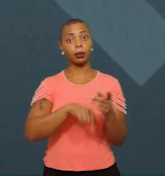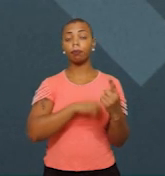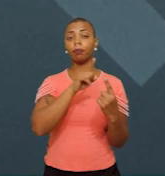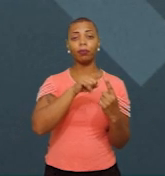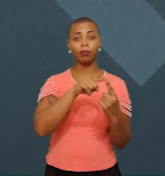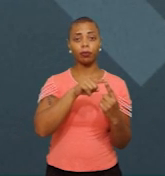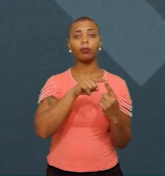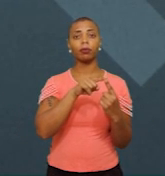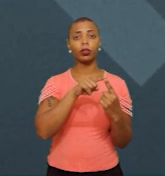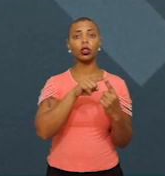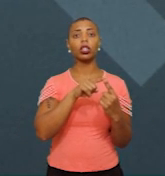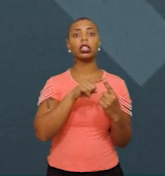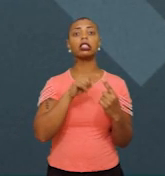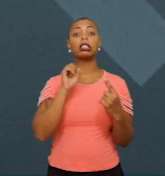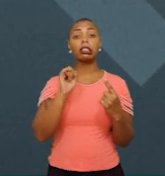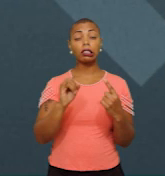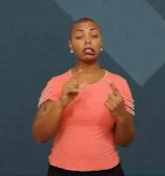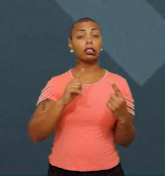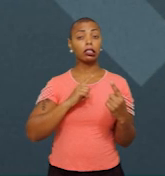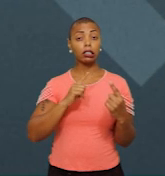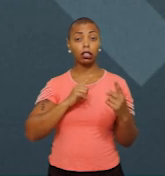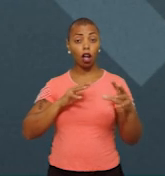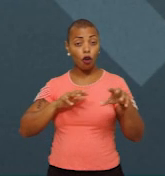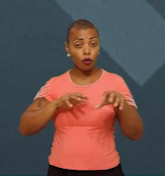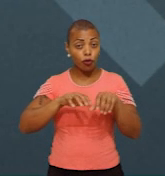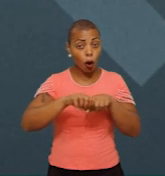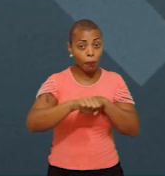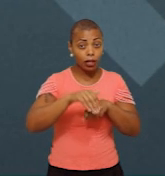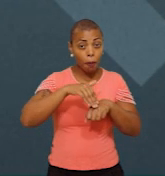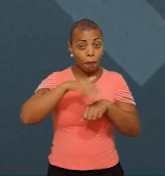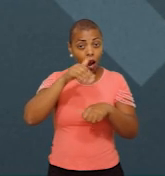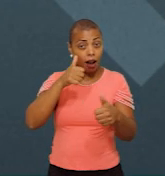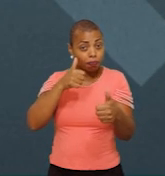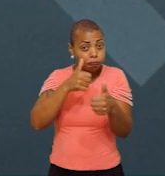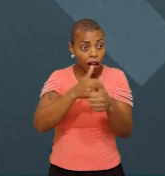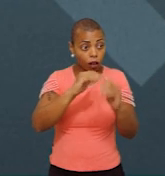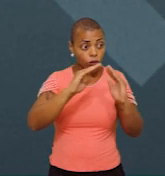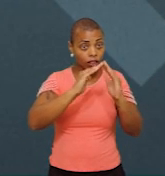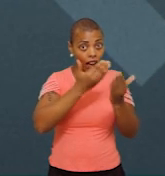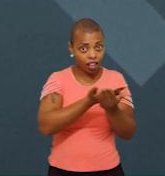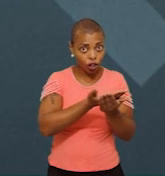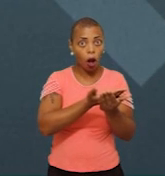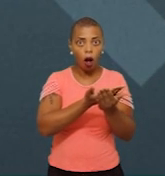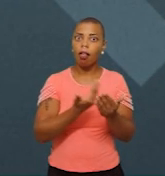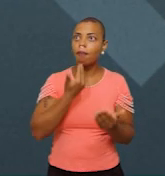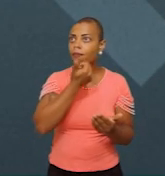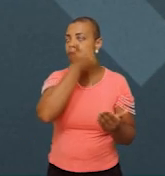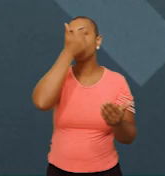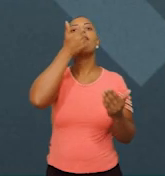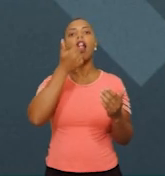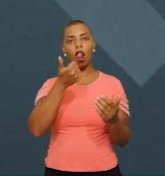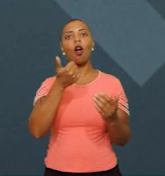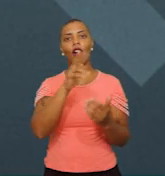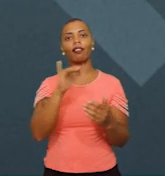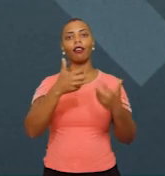é que, quanto mais próxima a formação estiver da unidade educacional, mais efetiva ela é. Os